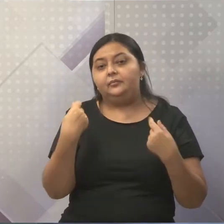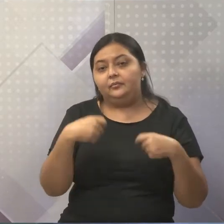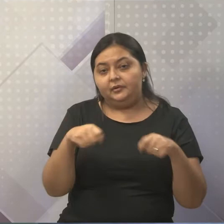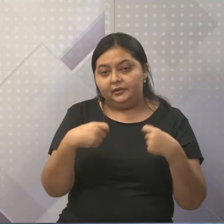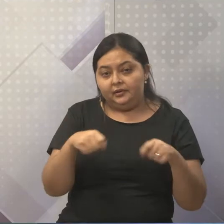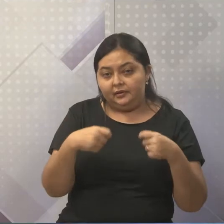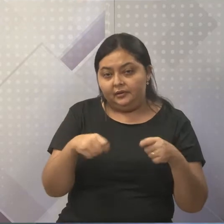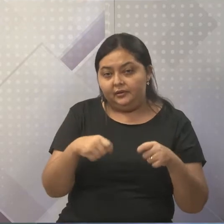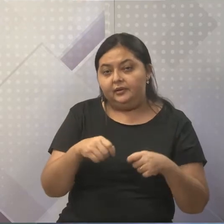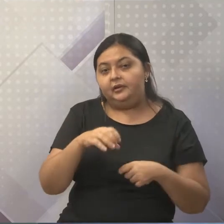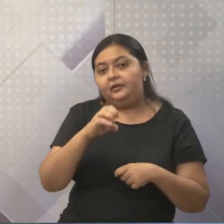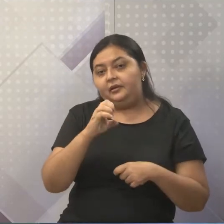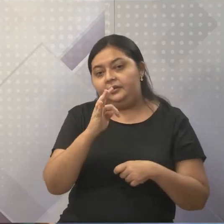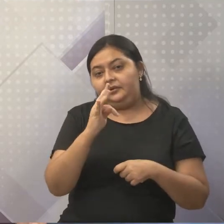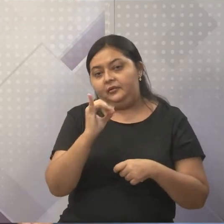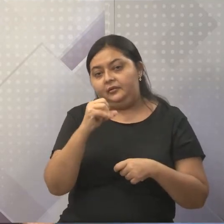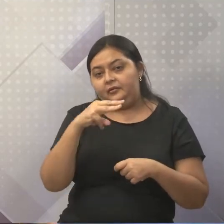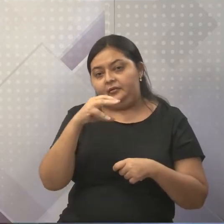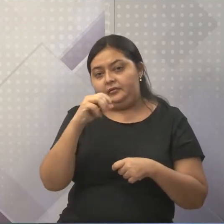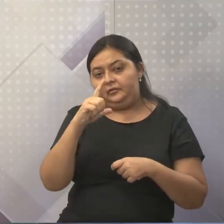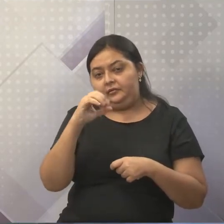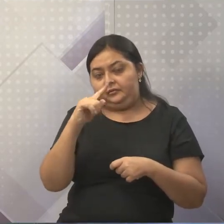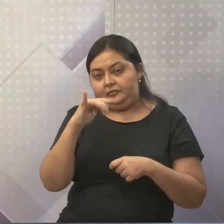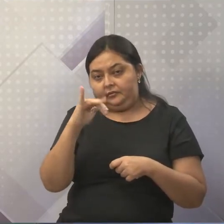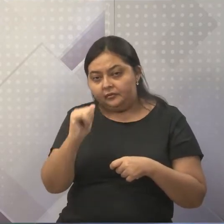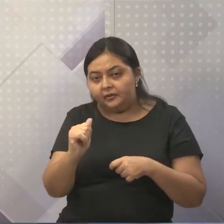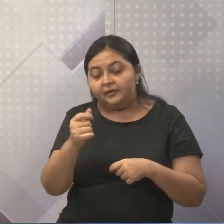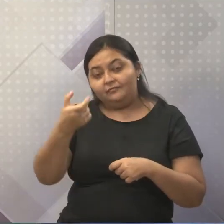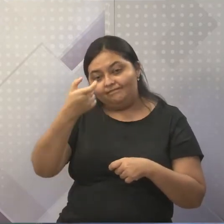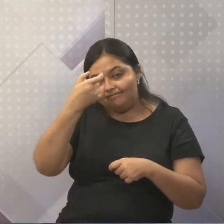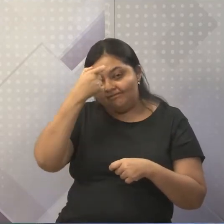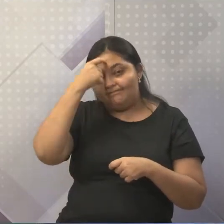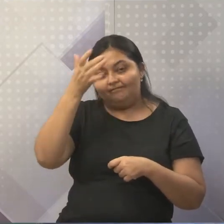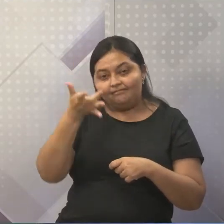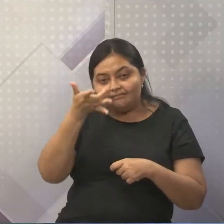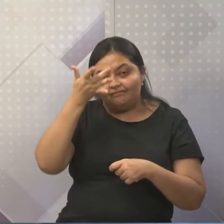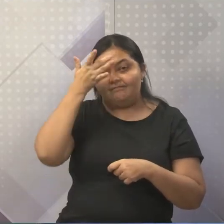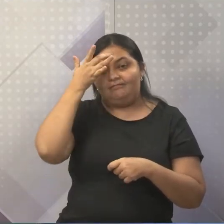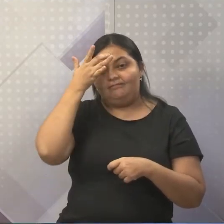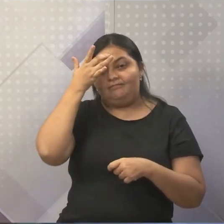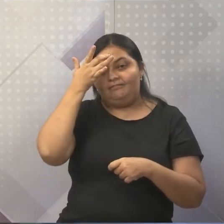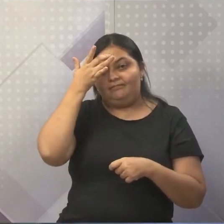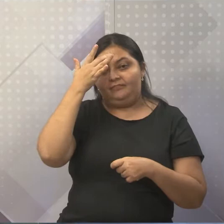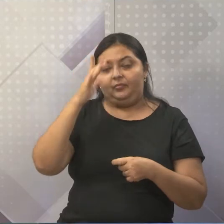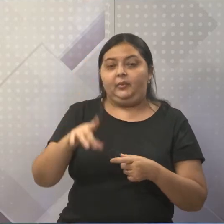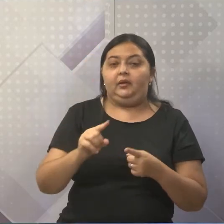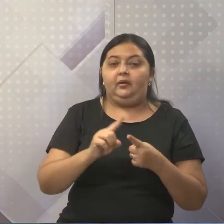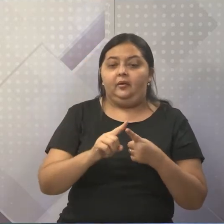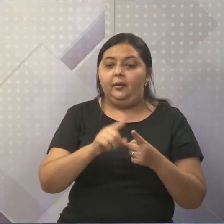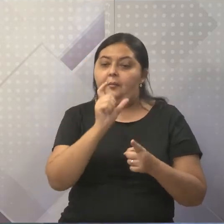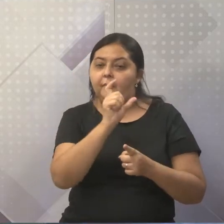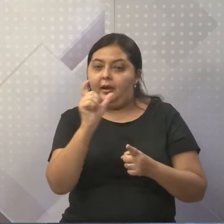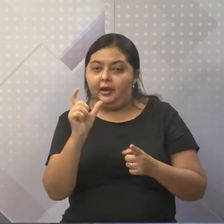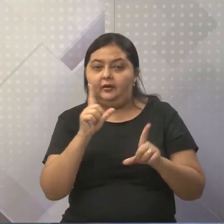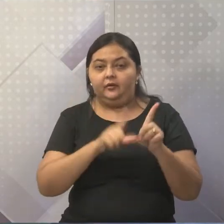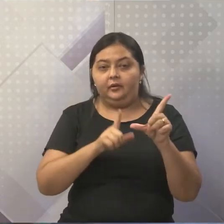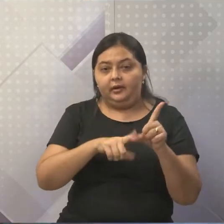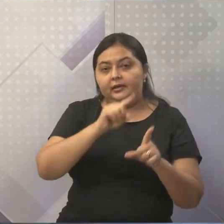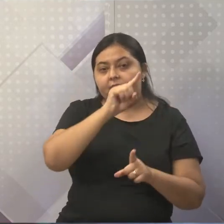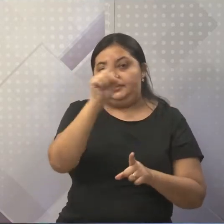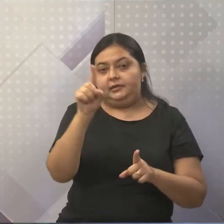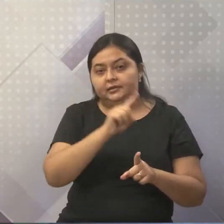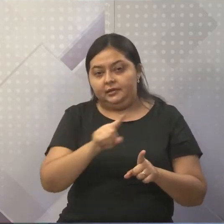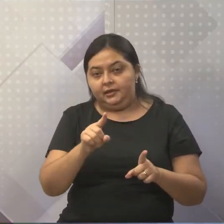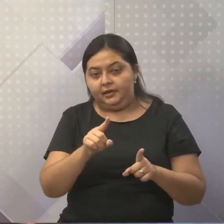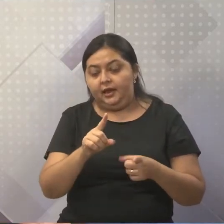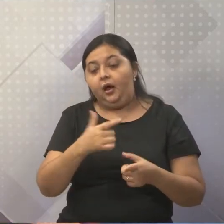Como é difícil, nós temos só que memorizar. Algumas palavras com o fonema Z são escritas com Z. Outras